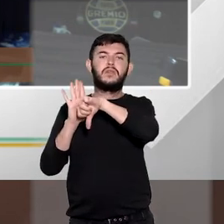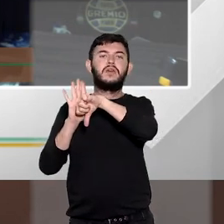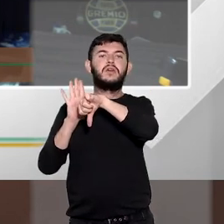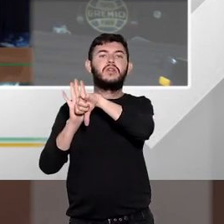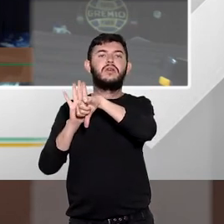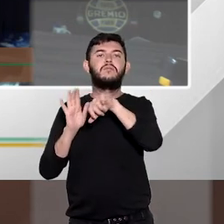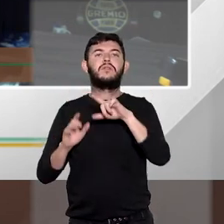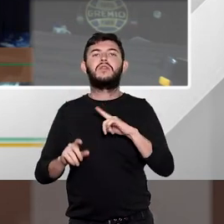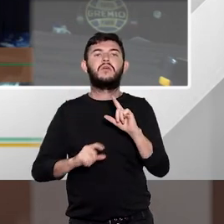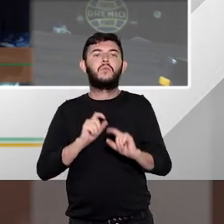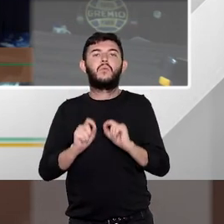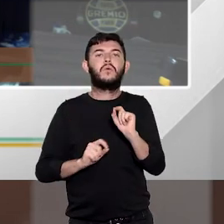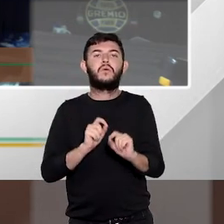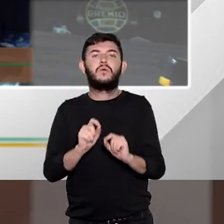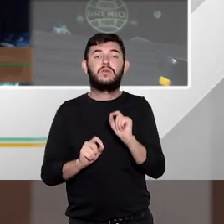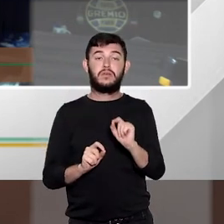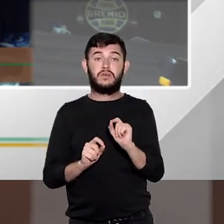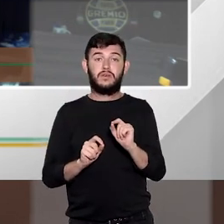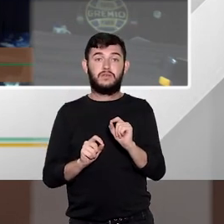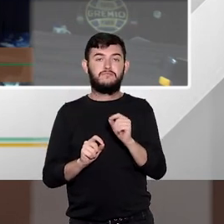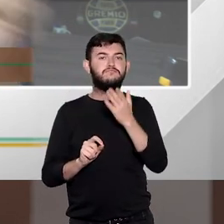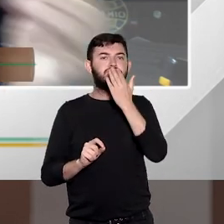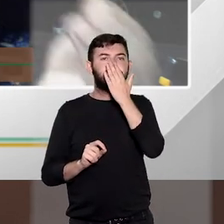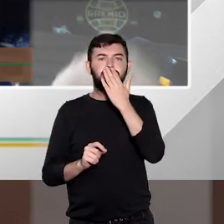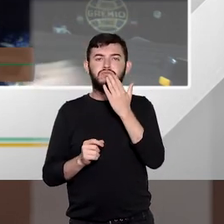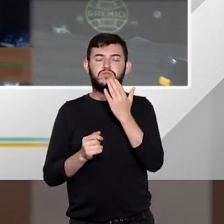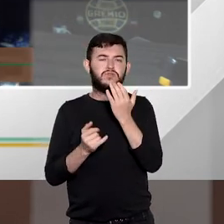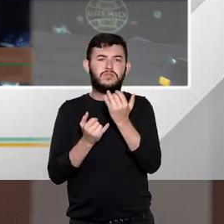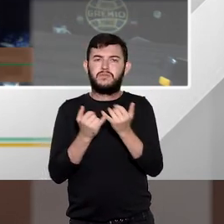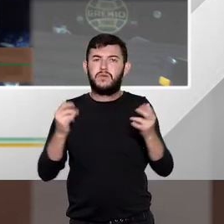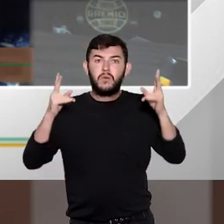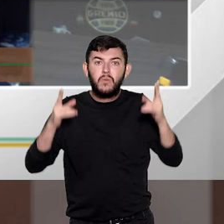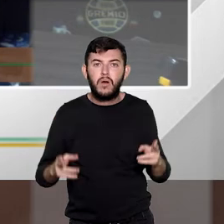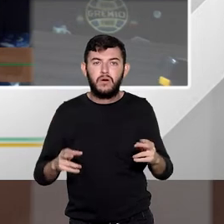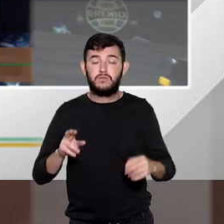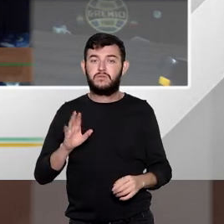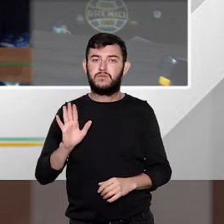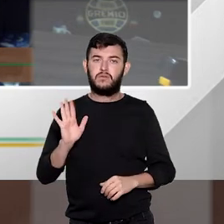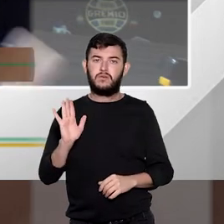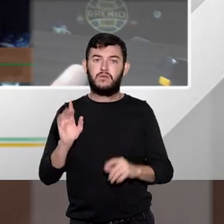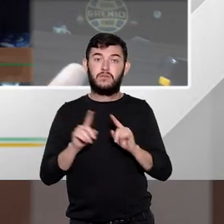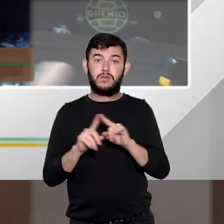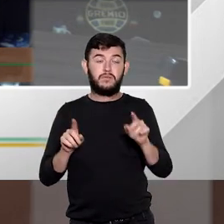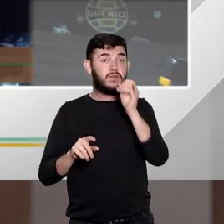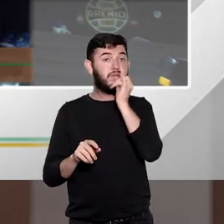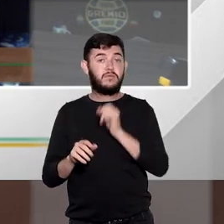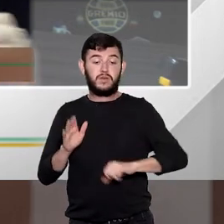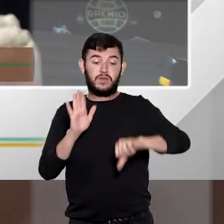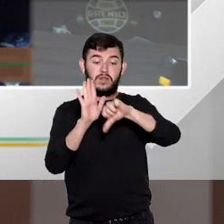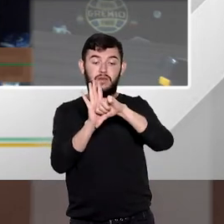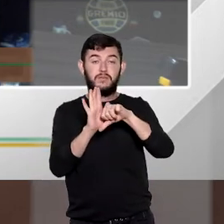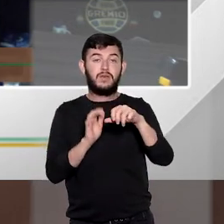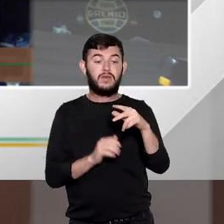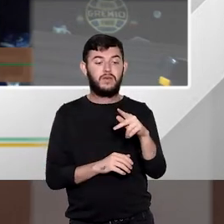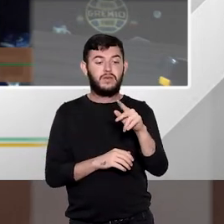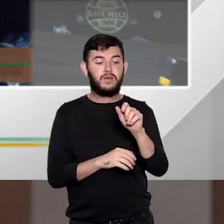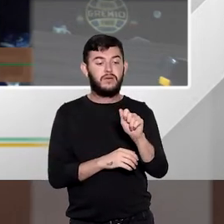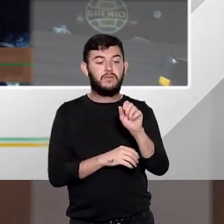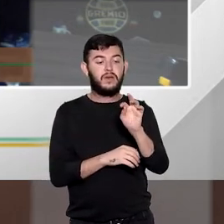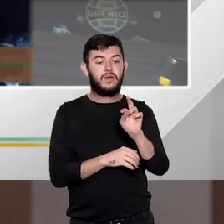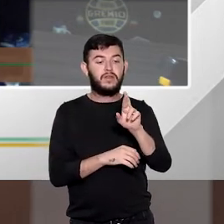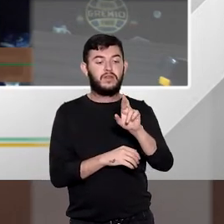nem que seja na mesma não na mesma espécie mas que seja da mesma natureza como crimes patrimoniais o que não é